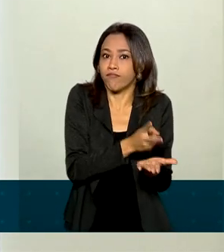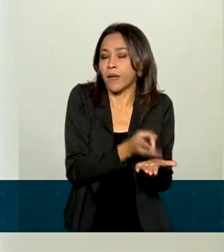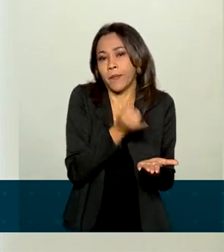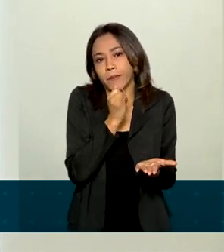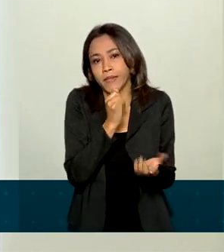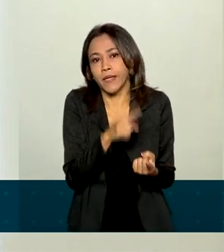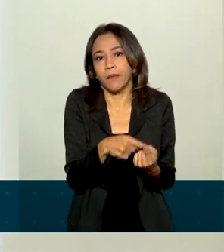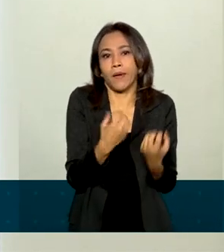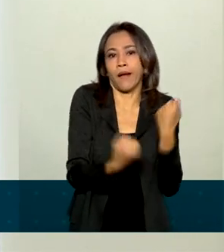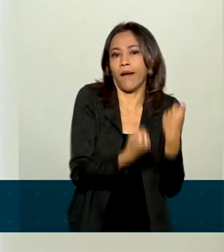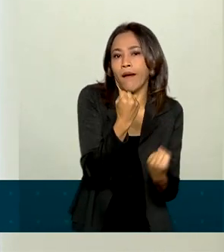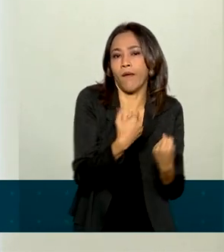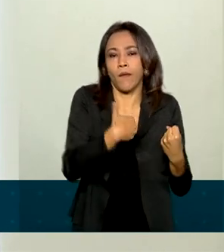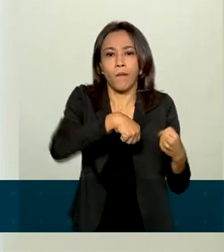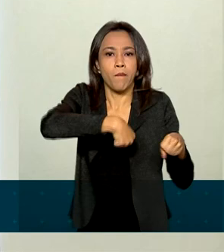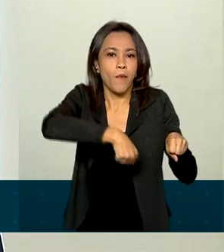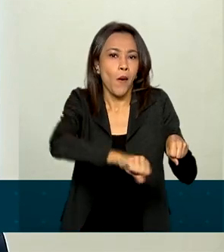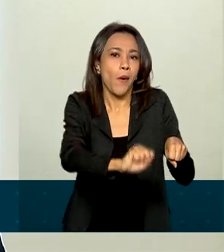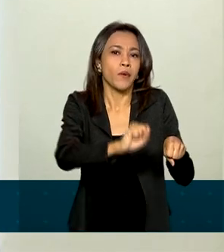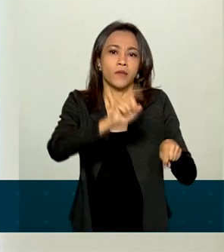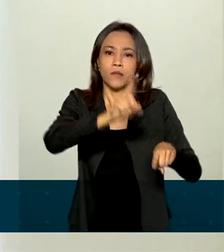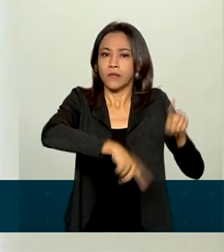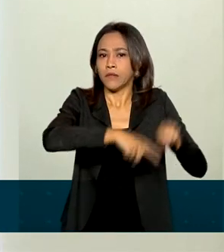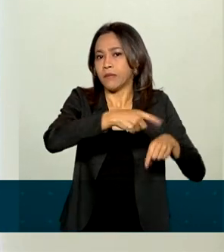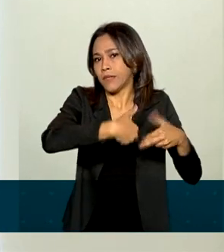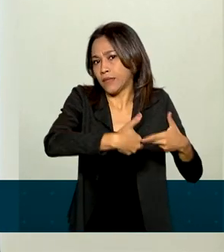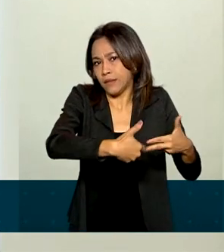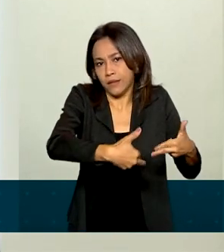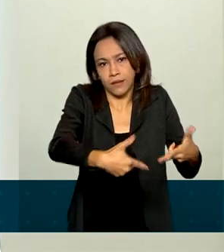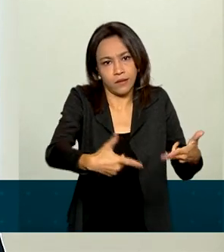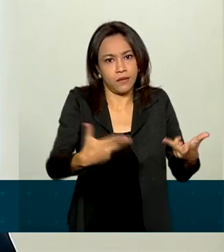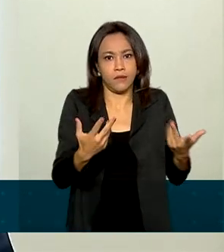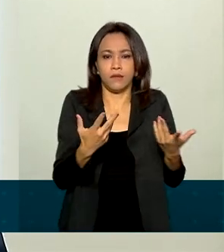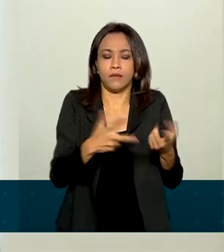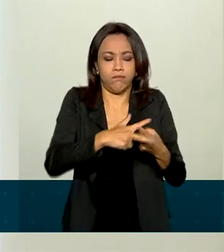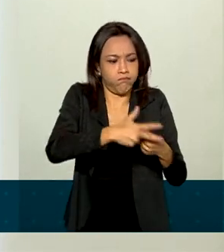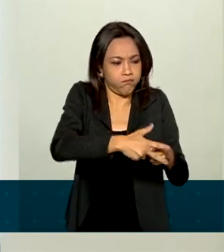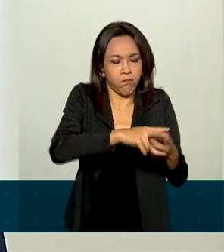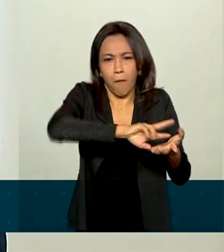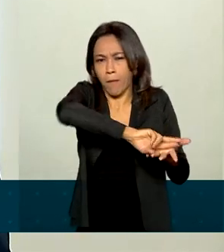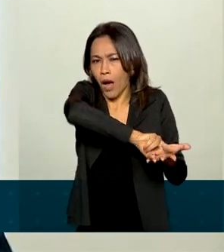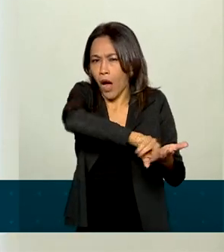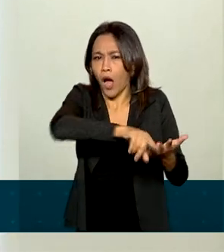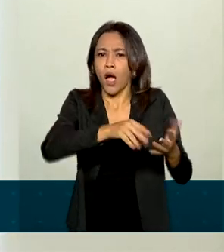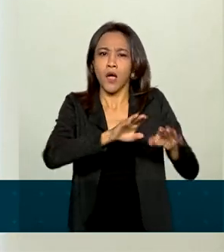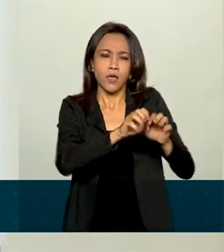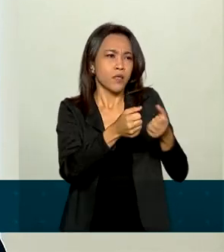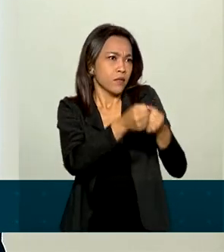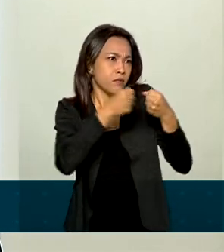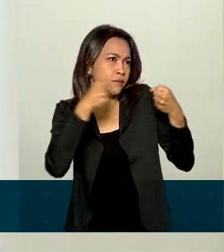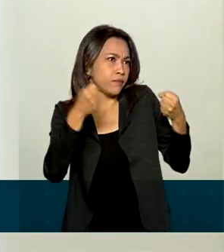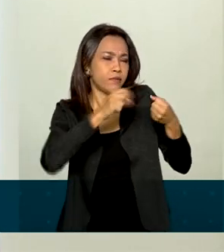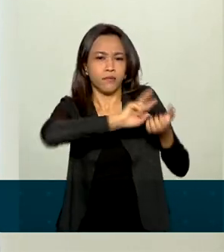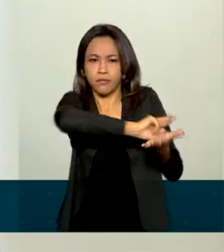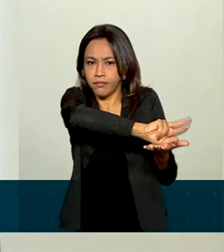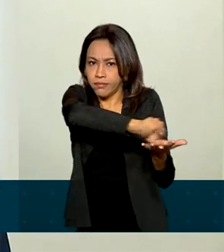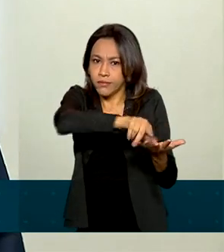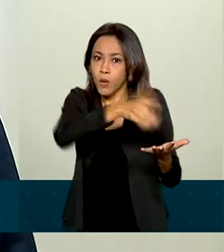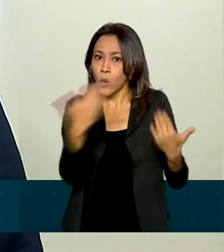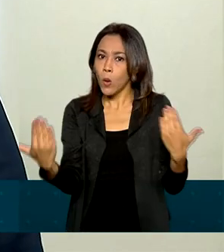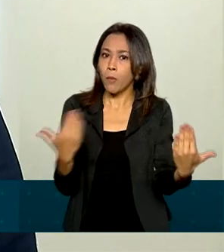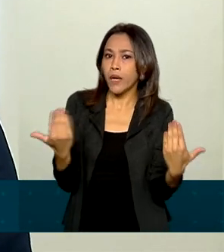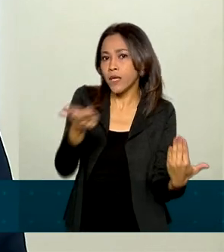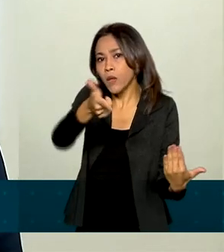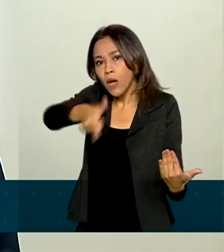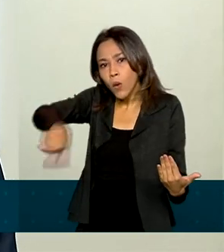como carros, motos, equipamentos, peças, móveis, em comparação com outros